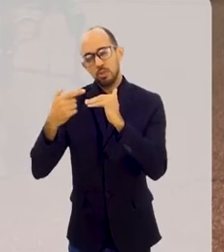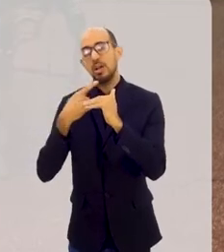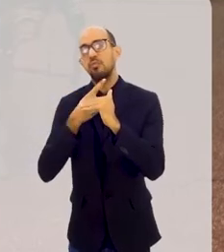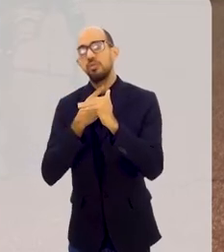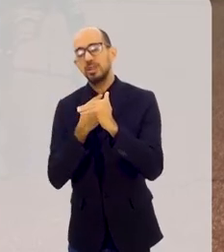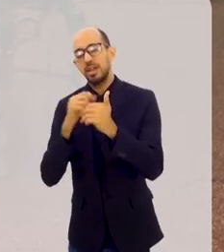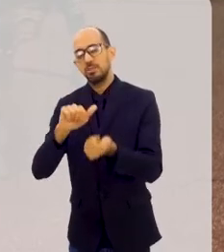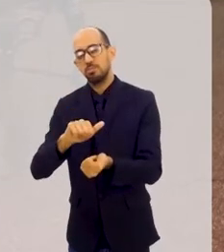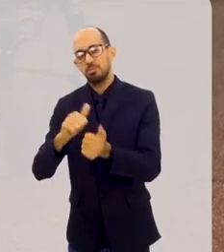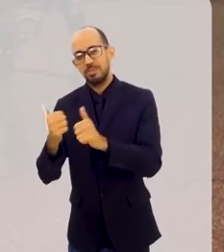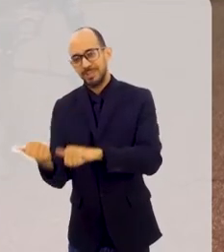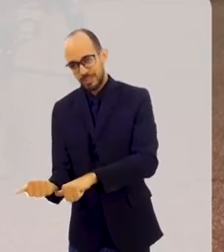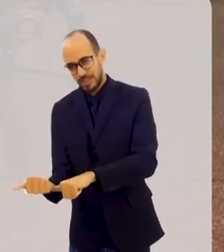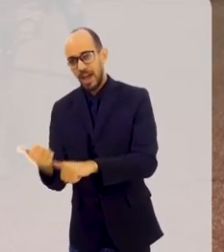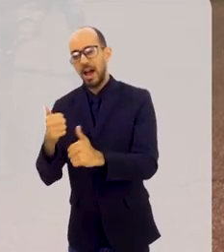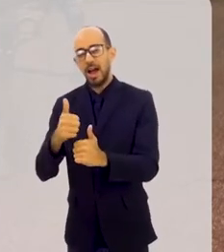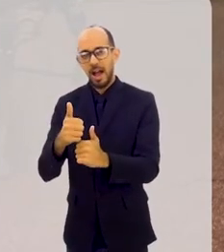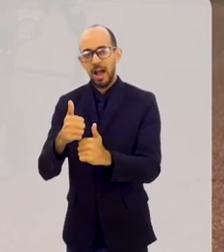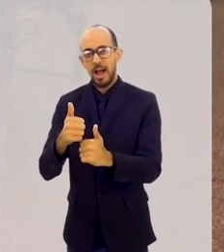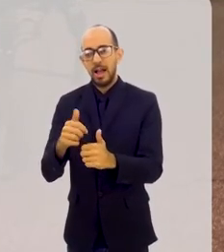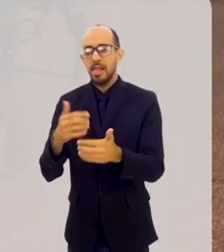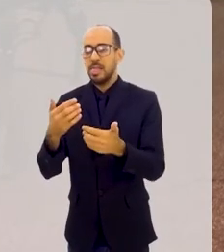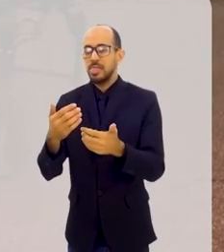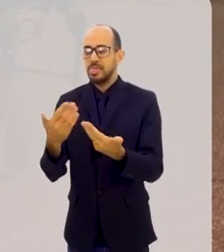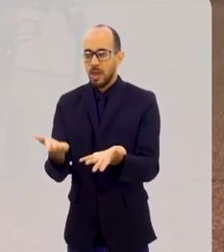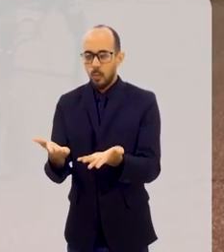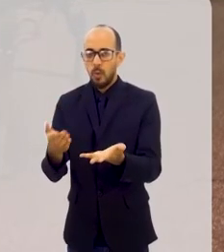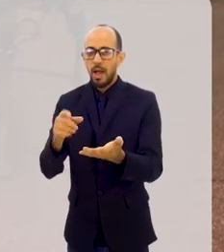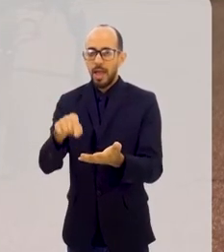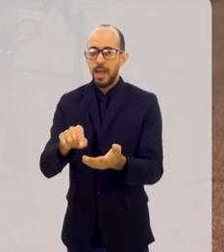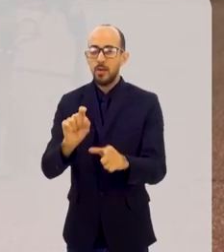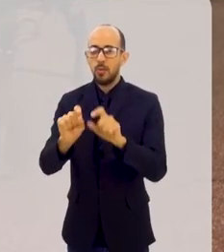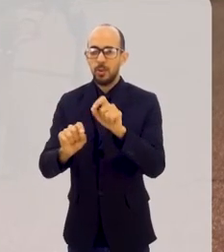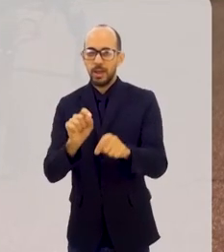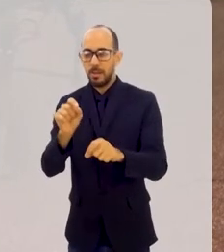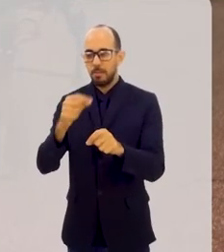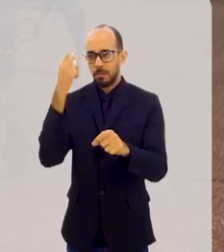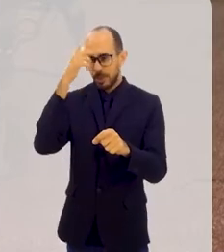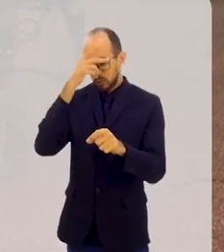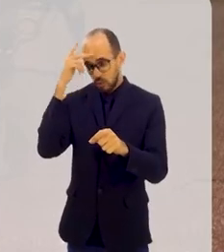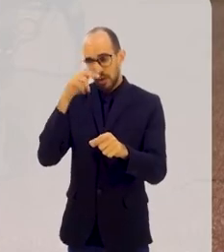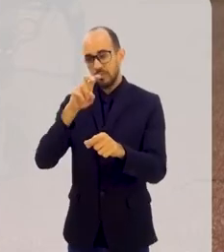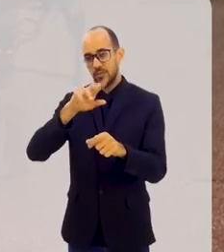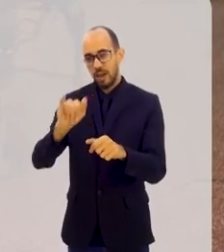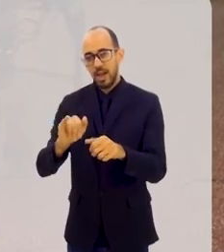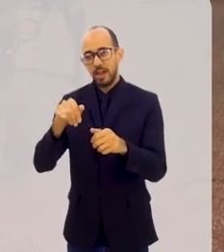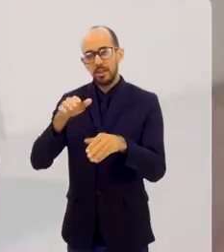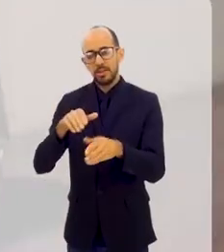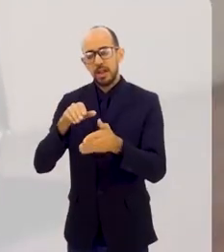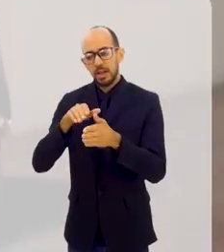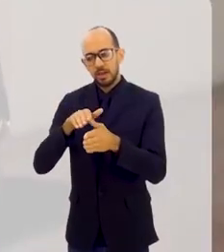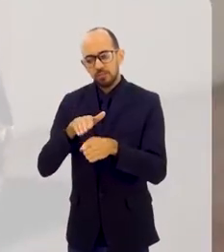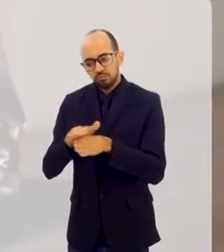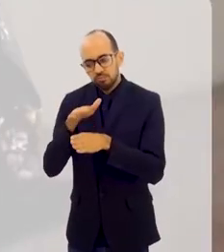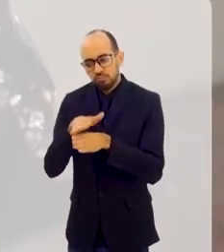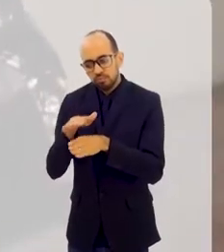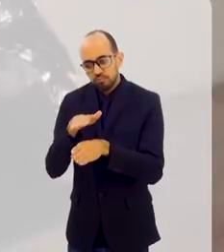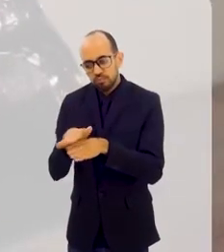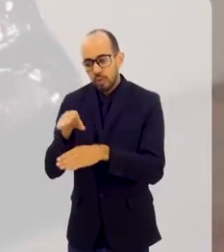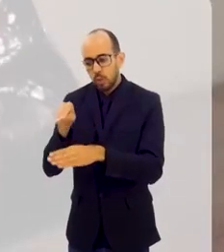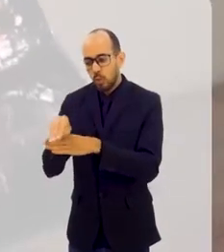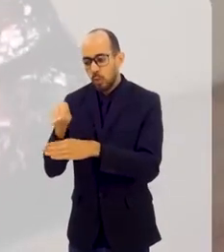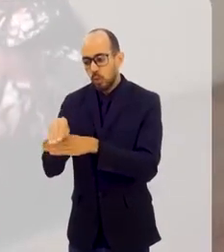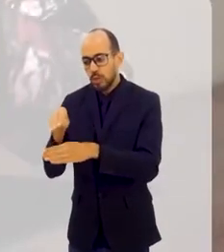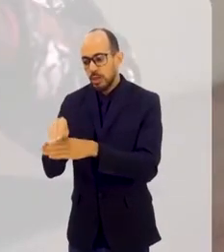batizar. Tudo é, aí, nisso ainda vai ter alguém que vai te discipular ou mentorear. E essa pessoa está